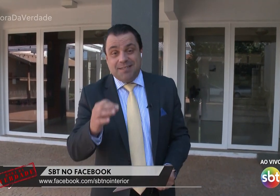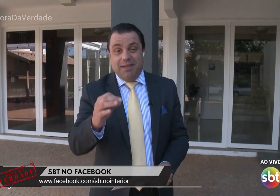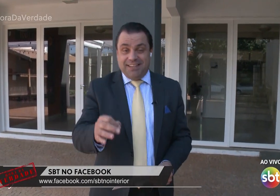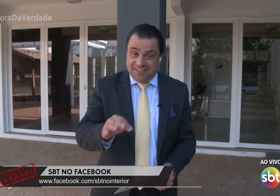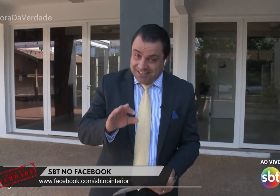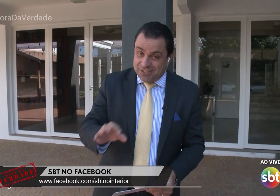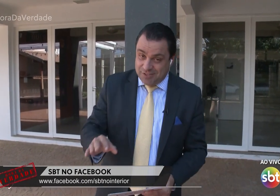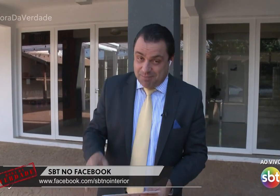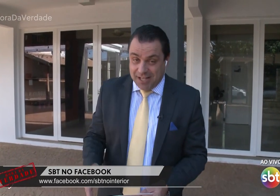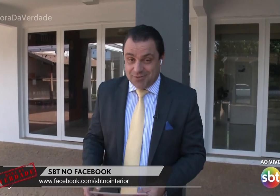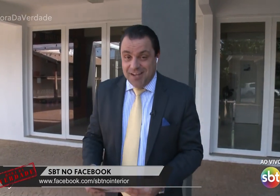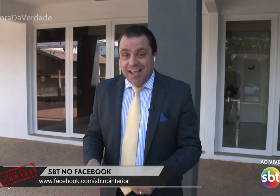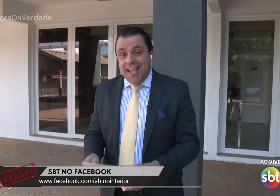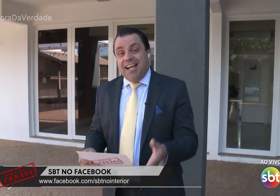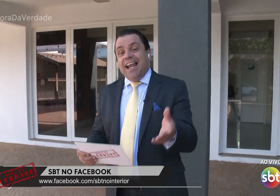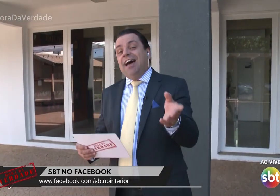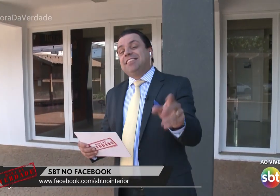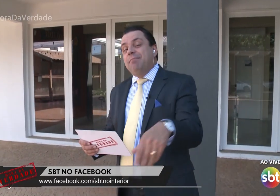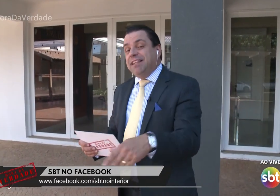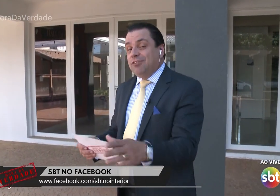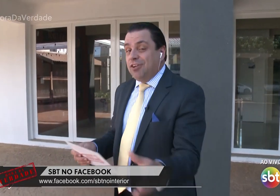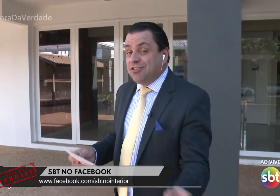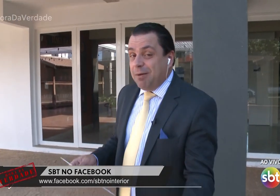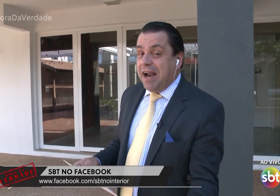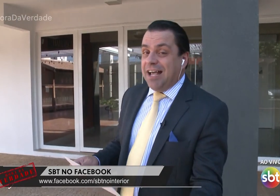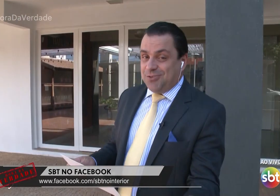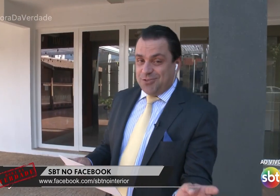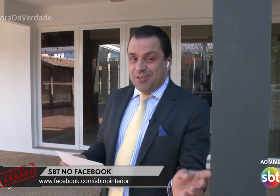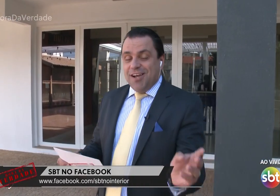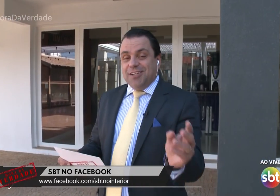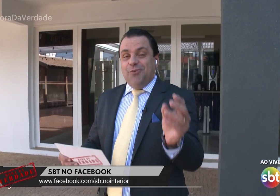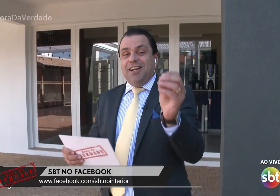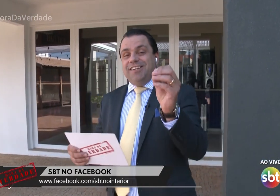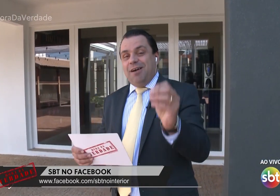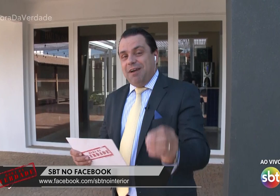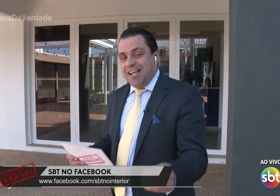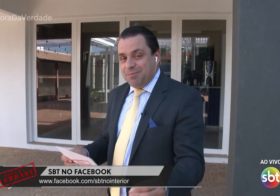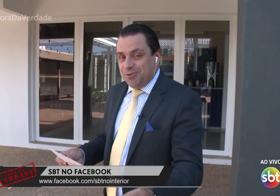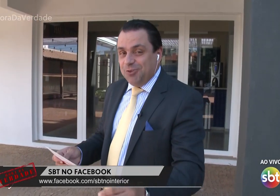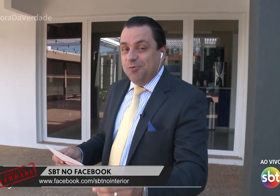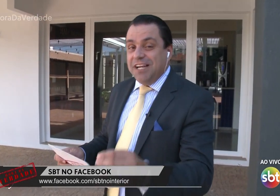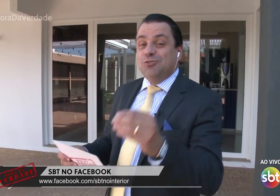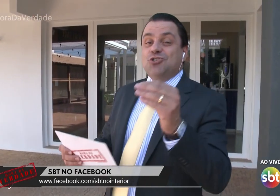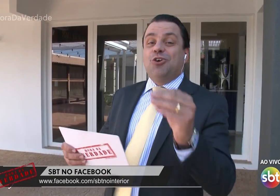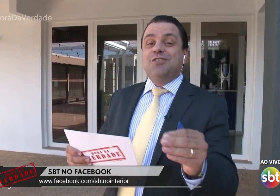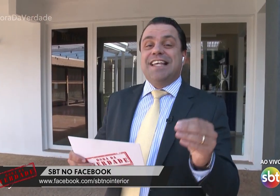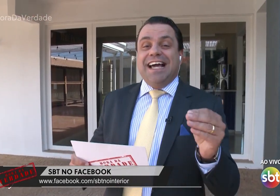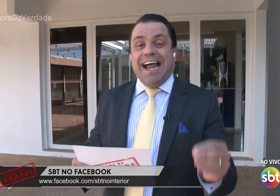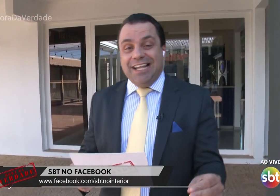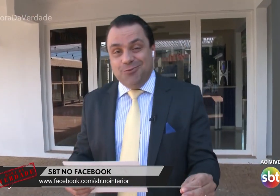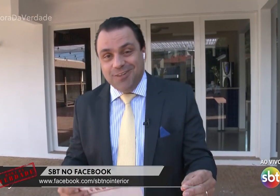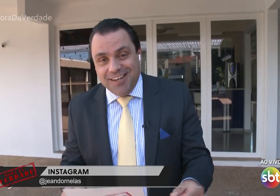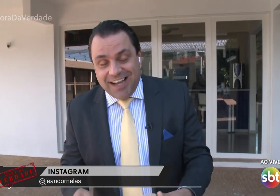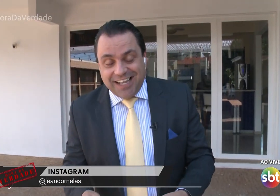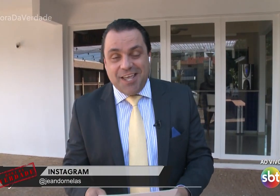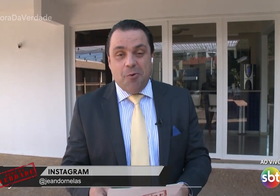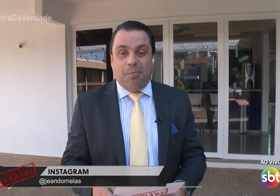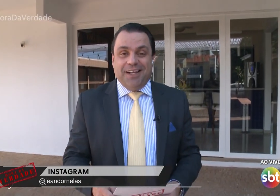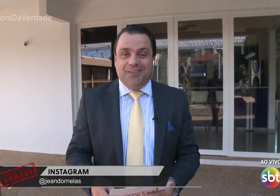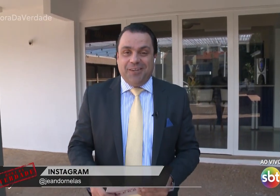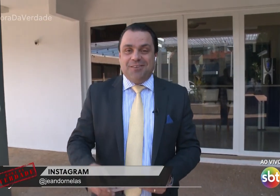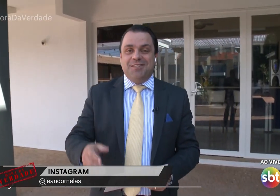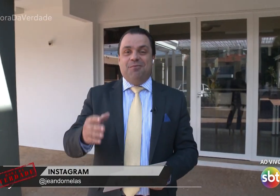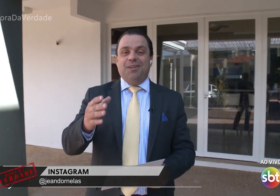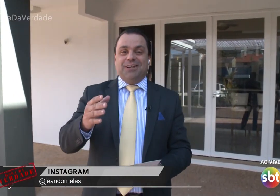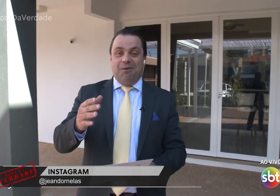Verdade, no SBT, você tem seu espaço. E claro, também tem os nossos abraços, então um grande abraço para todo mundo lá do solo sagrado, aqui